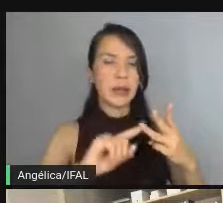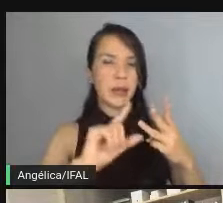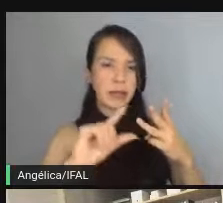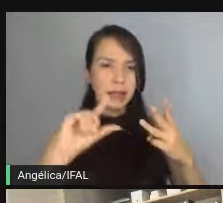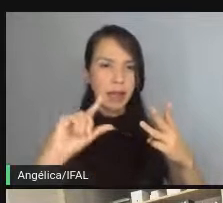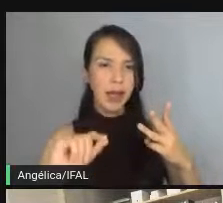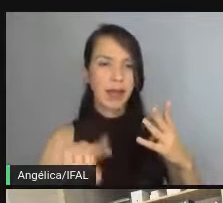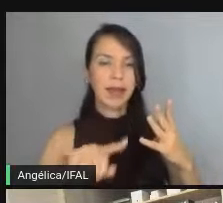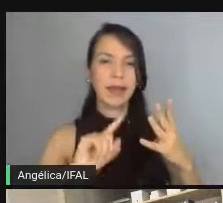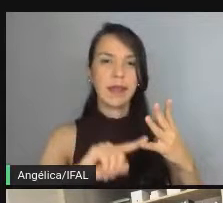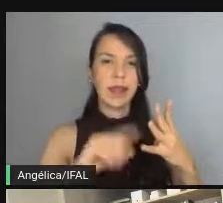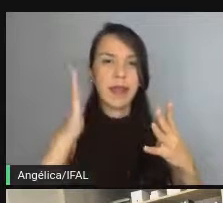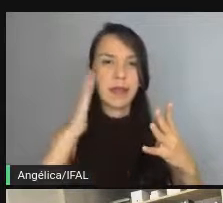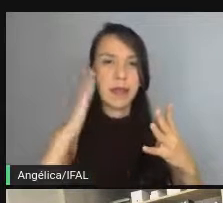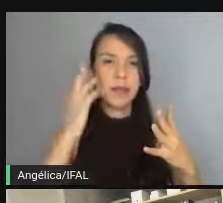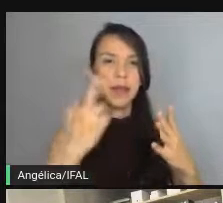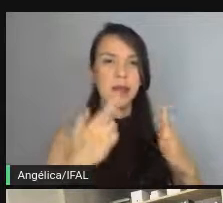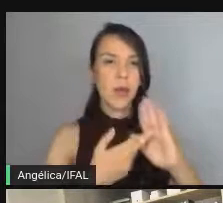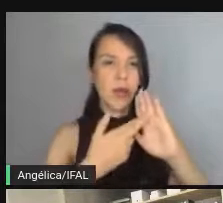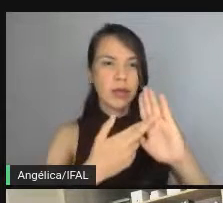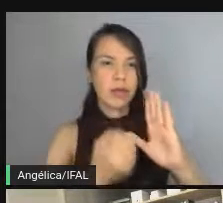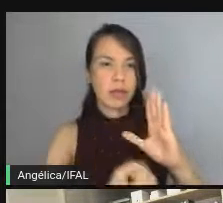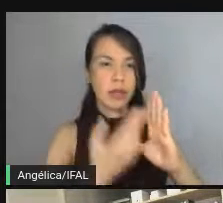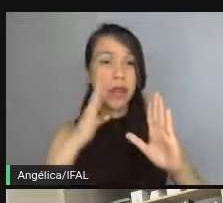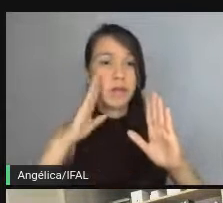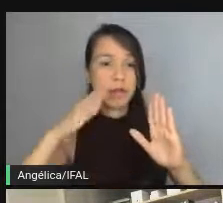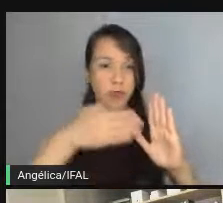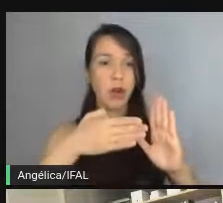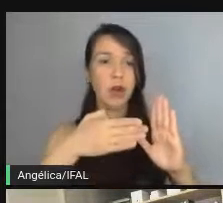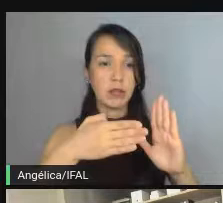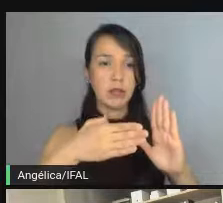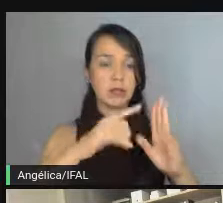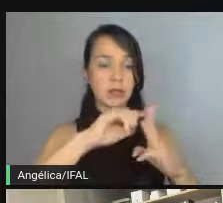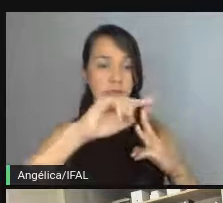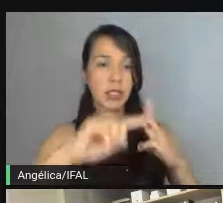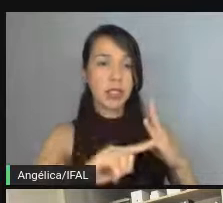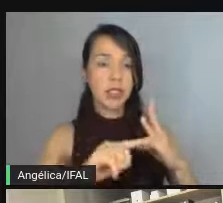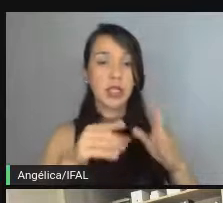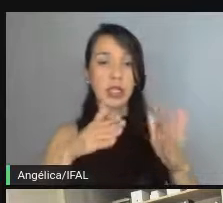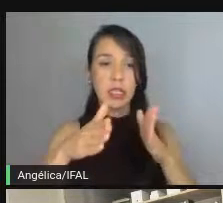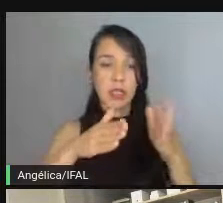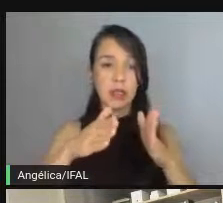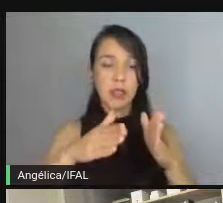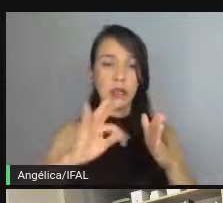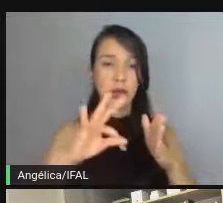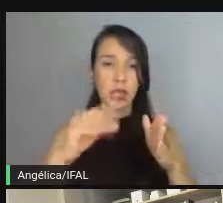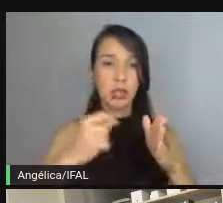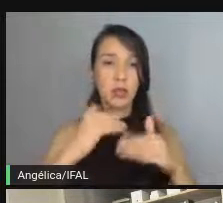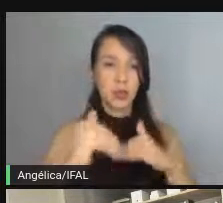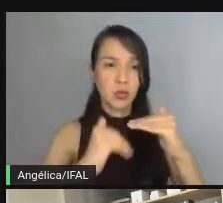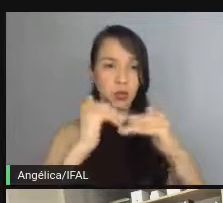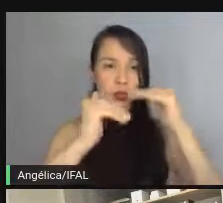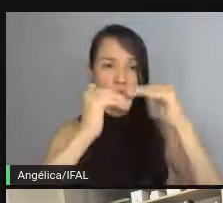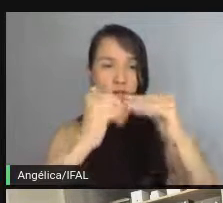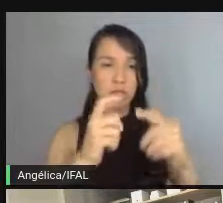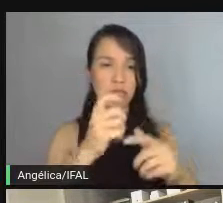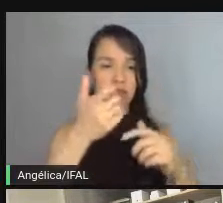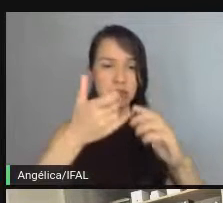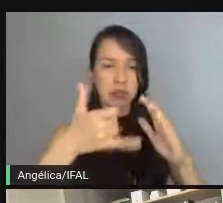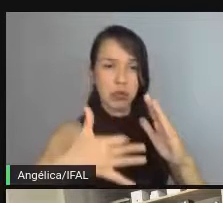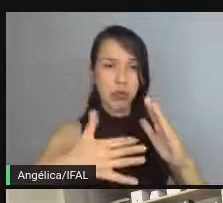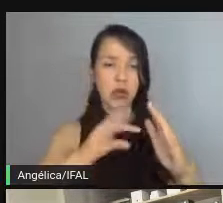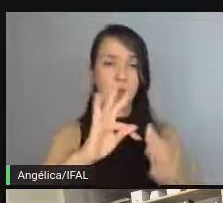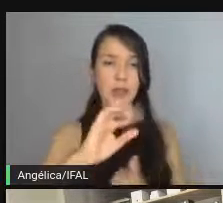é o resultado dessa pessoa criada, foque nisso. Esse meio termo aqui que é todo o seu desenvolvimento, o